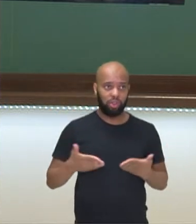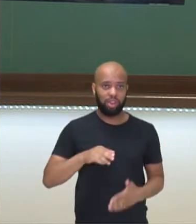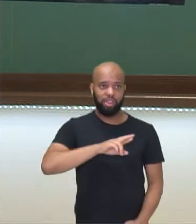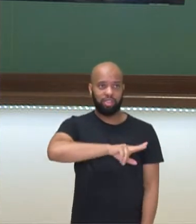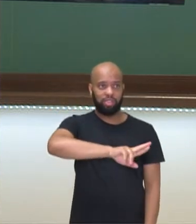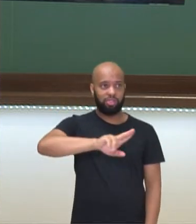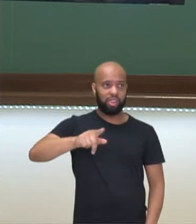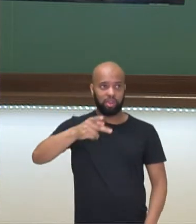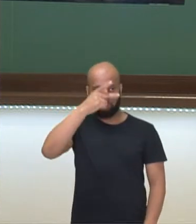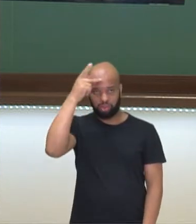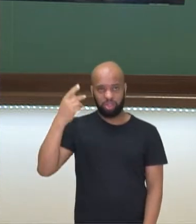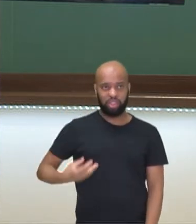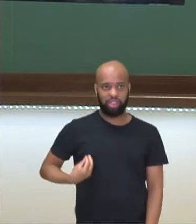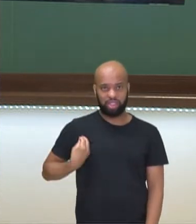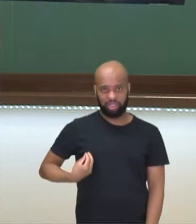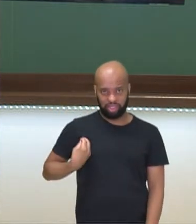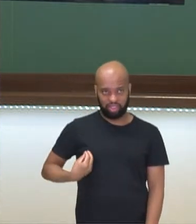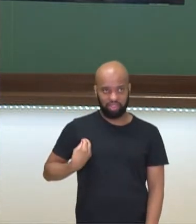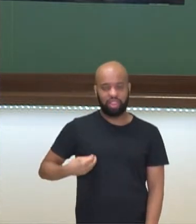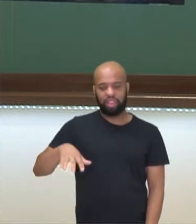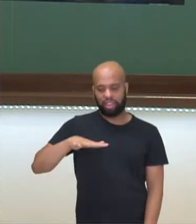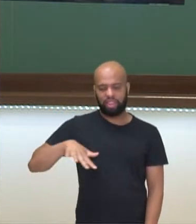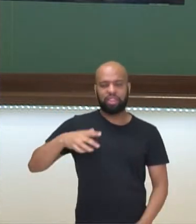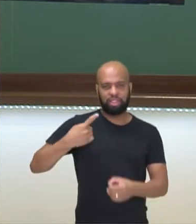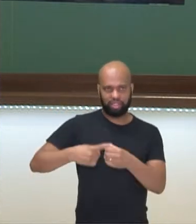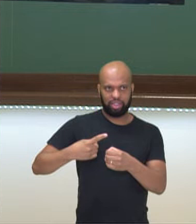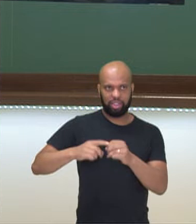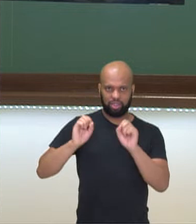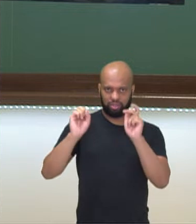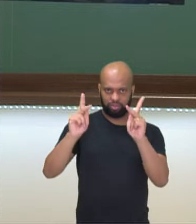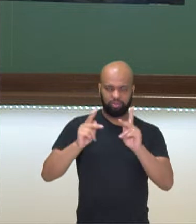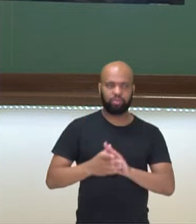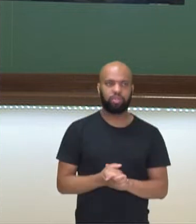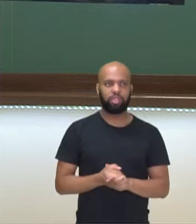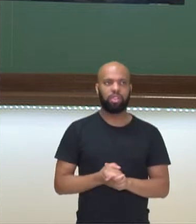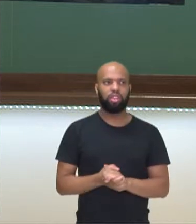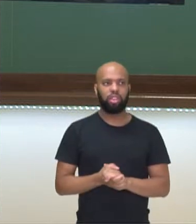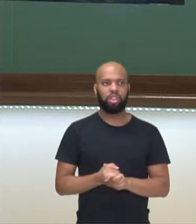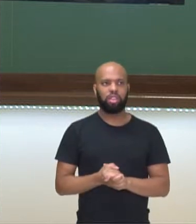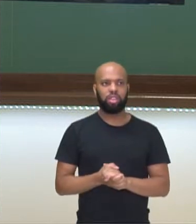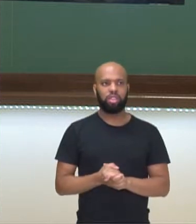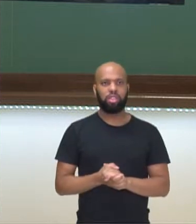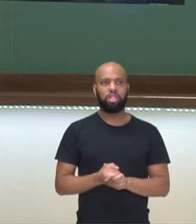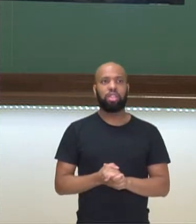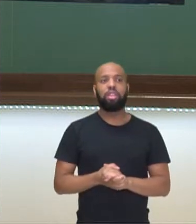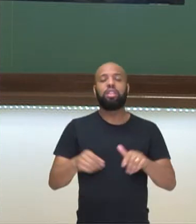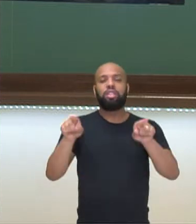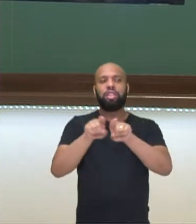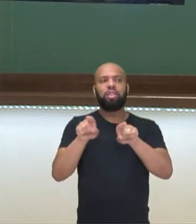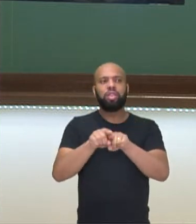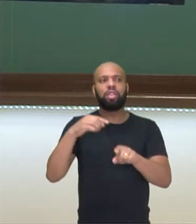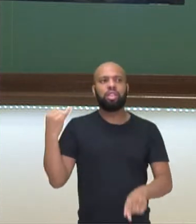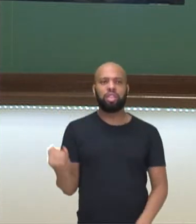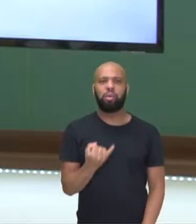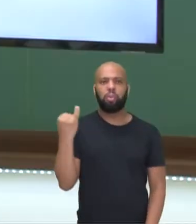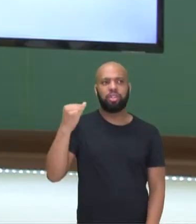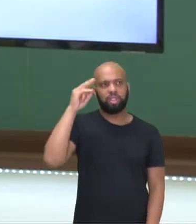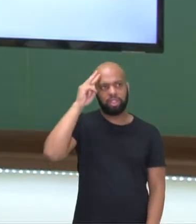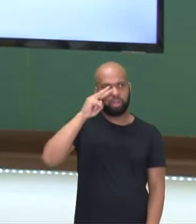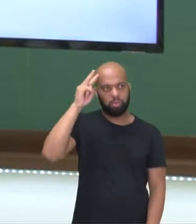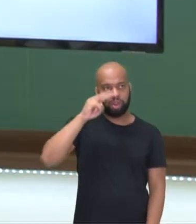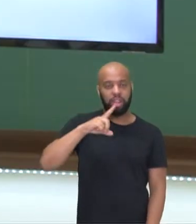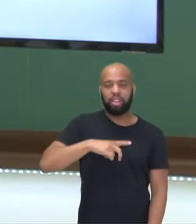pessoas vivem e habitam nas cidades, tá ok? Mas lembrando que a taxa de